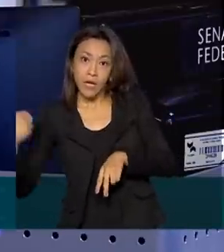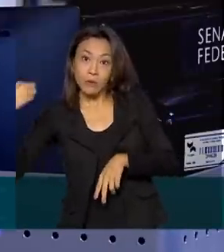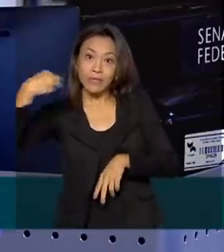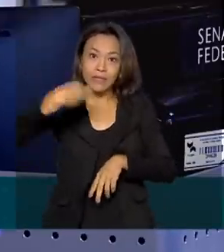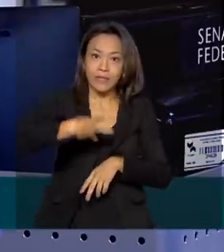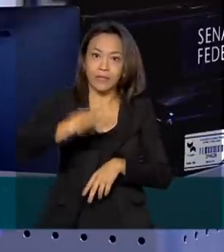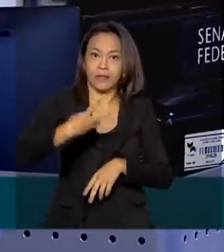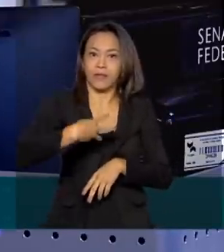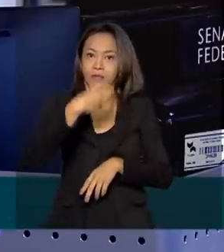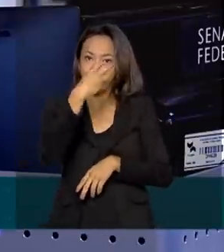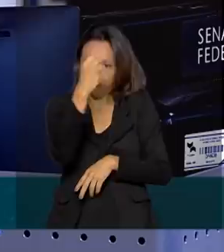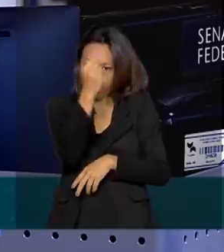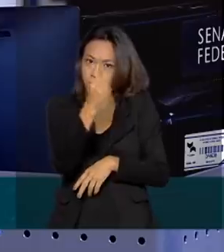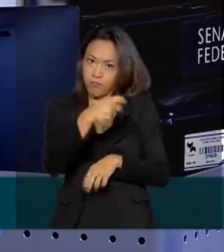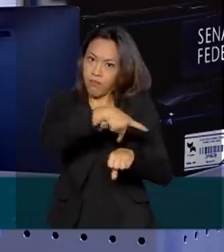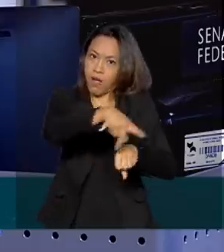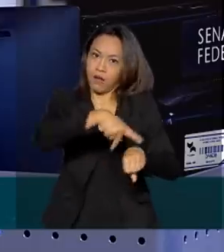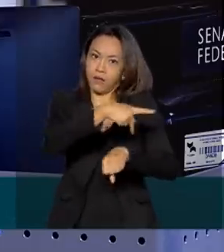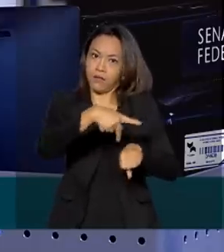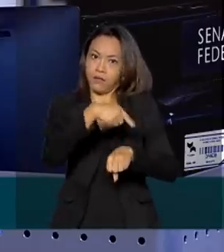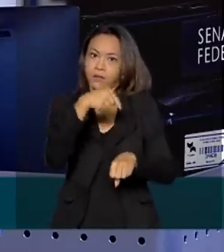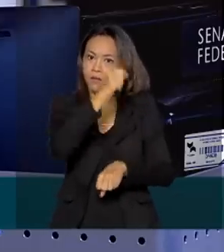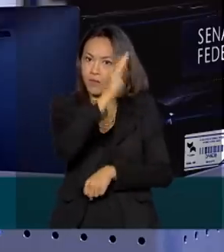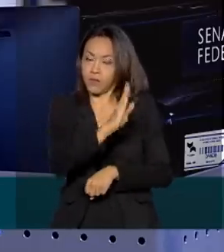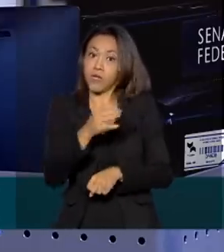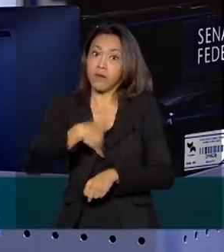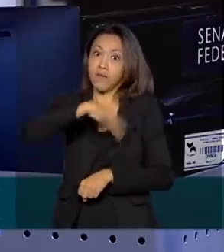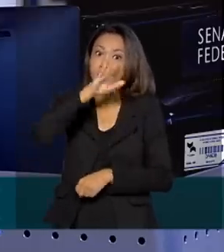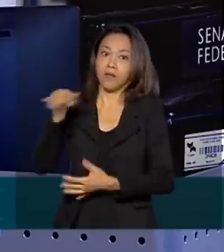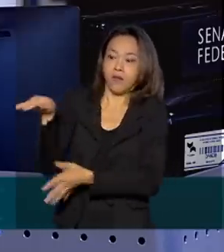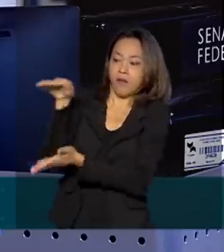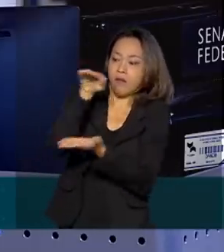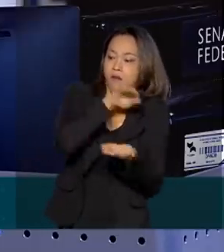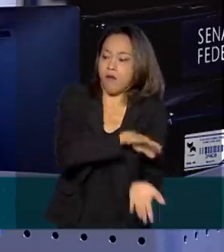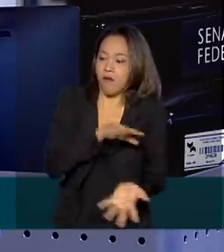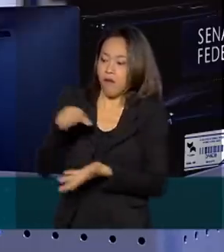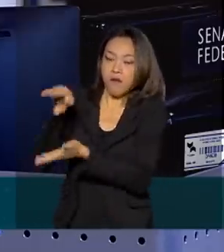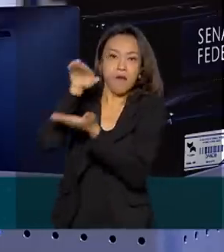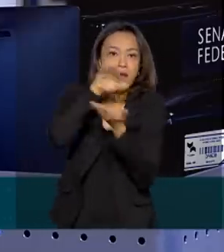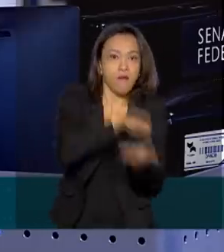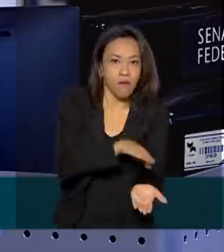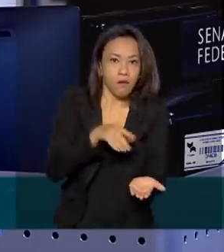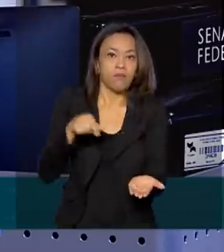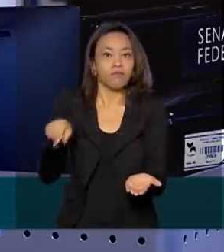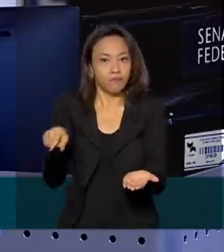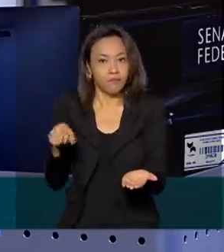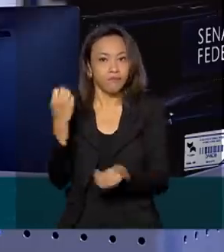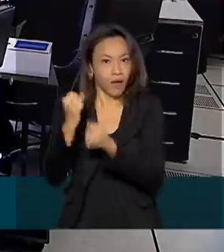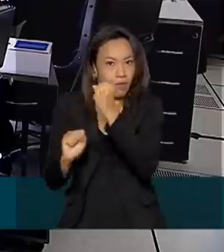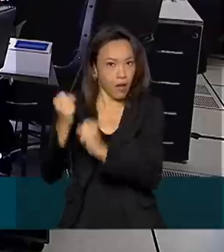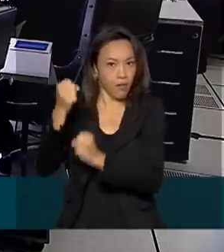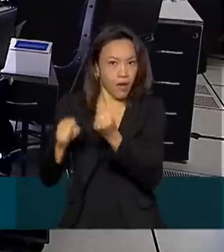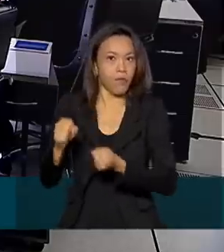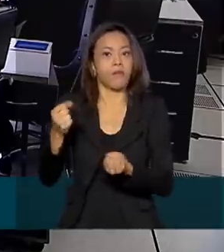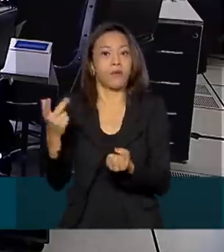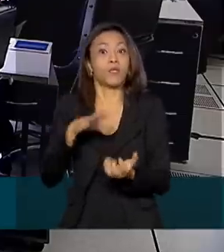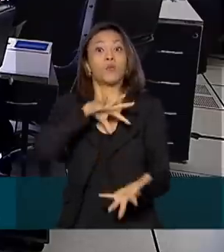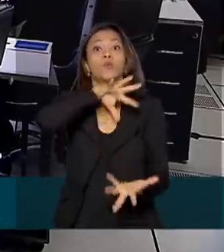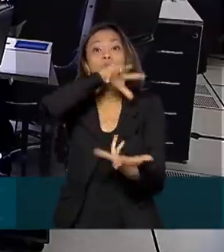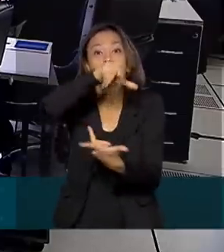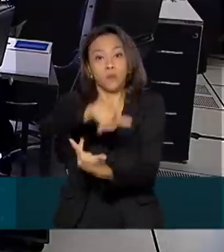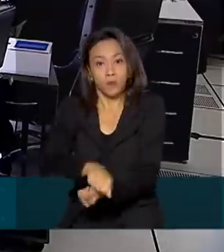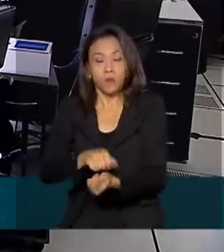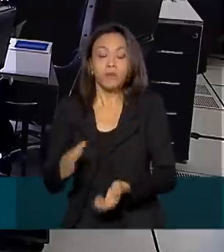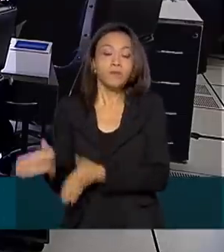que mais recebeu vacinas e insumos de vacinas fabricados na China no mundo. De acordo com o